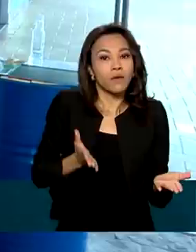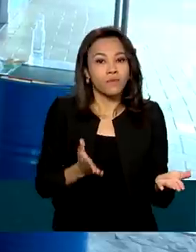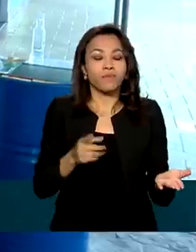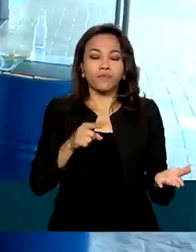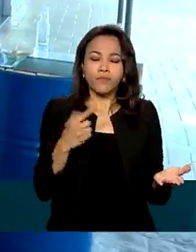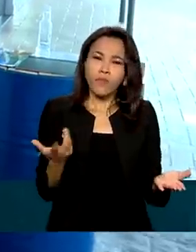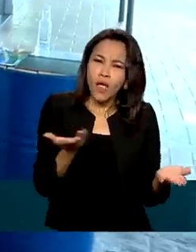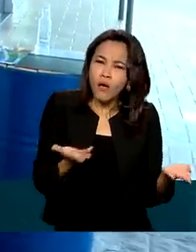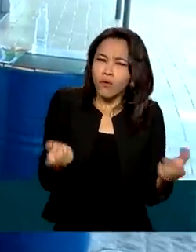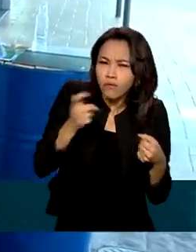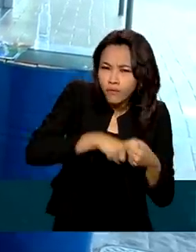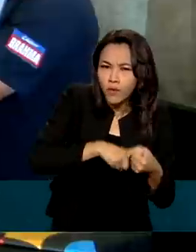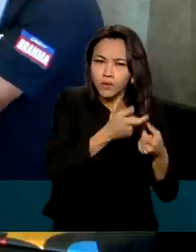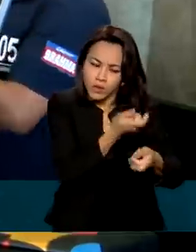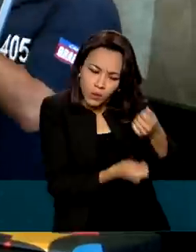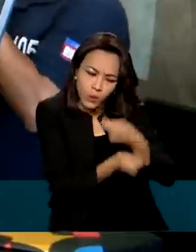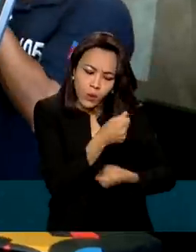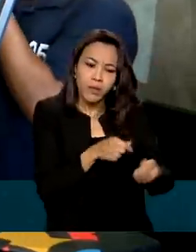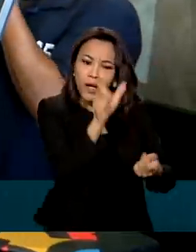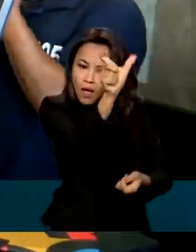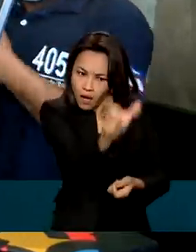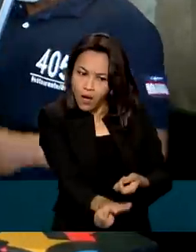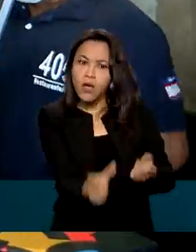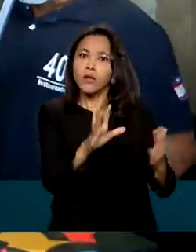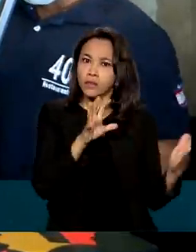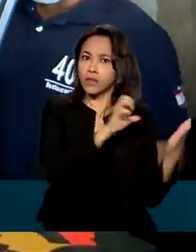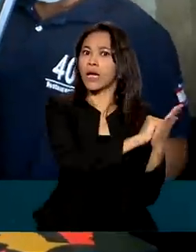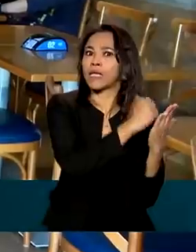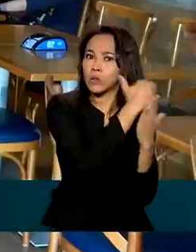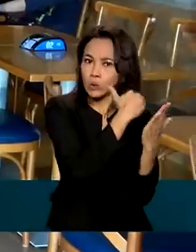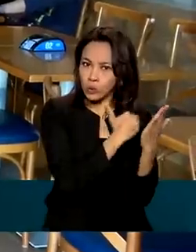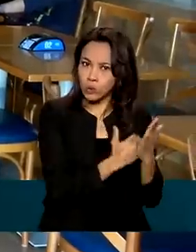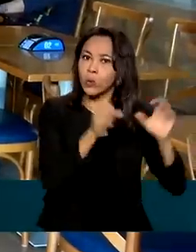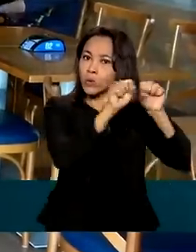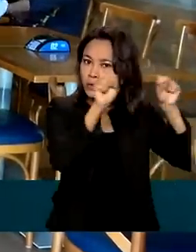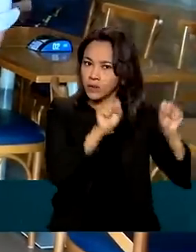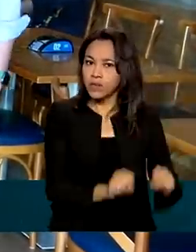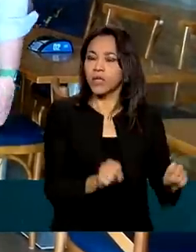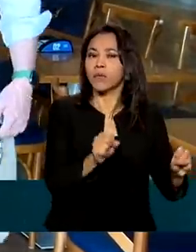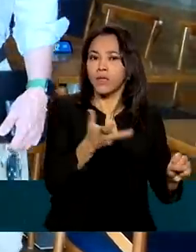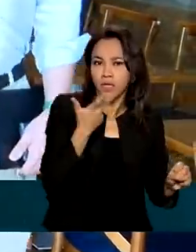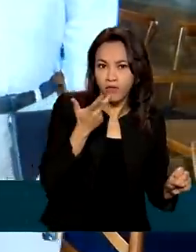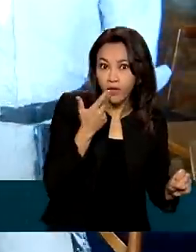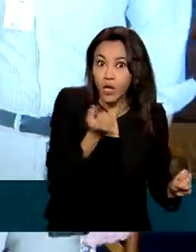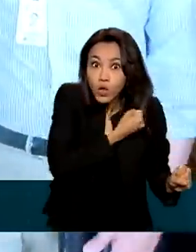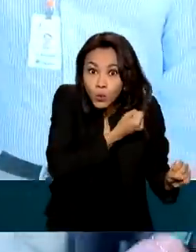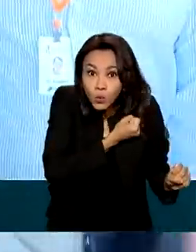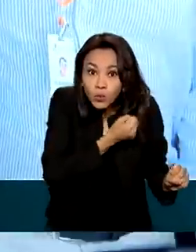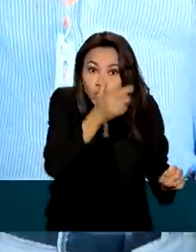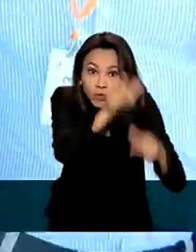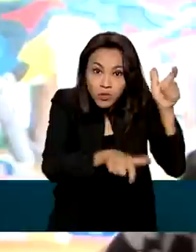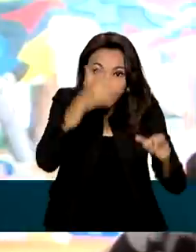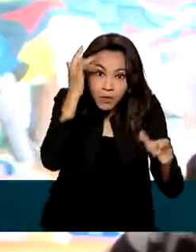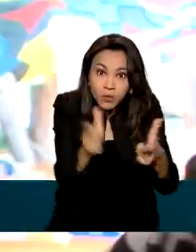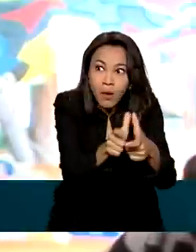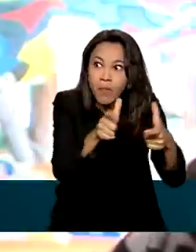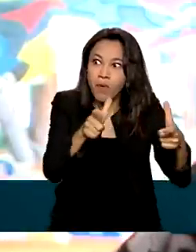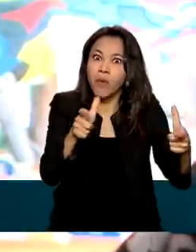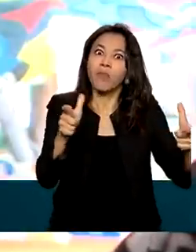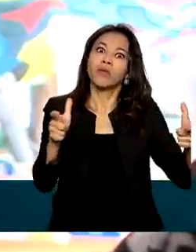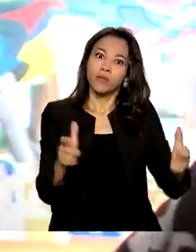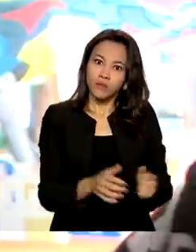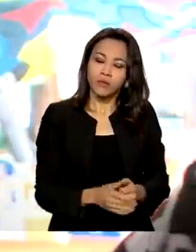gradativa da economia, ele se cadastrou no sistema e garante que o número de clientes cresceu. A gente